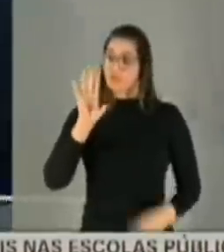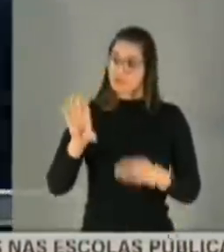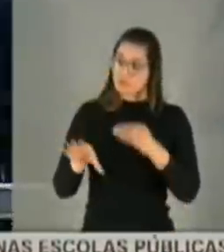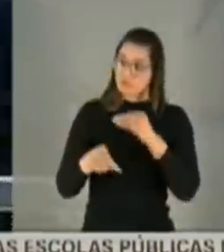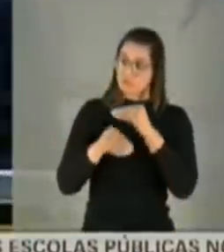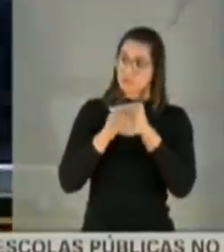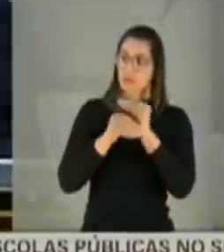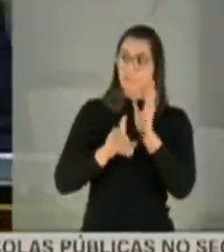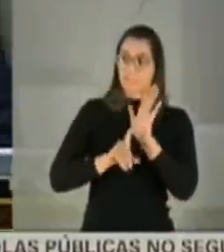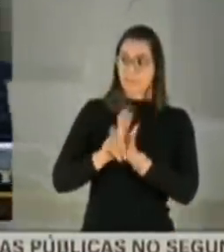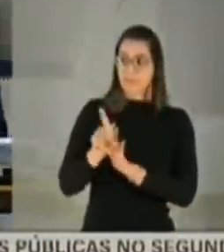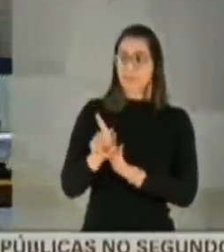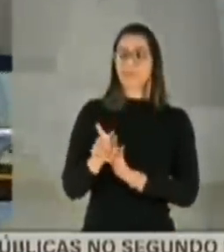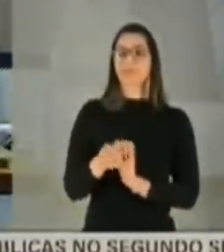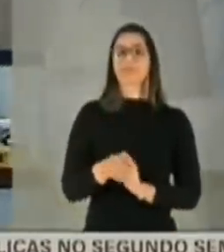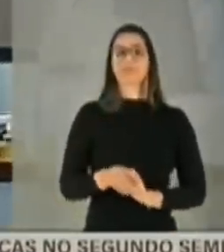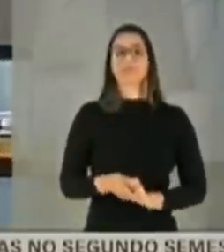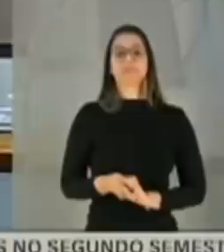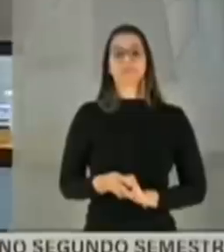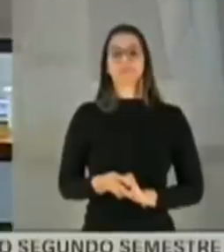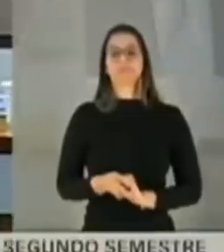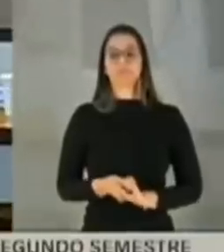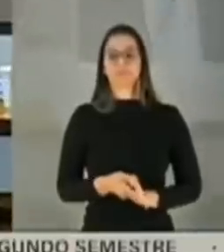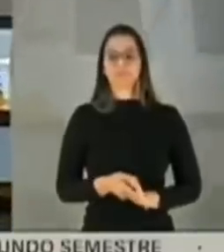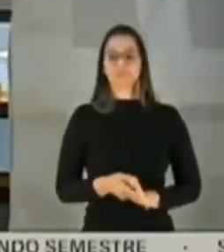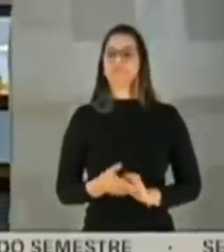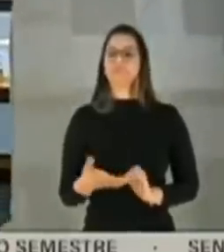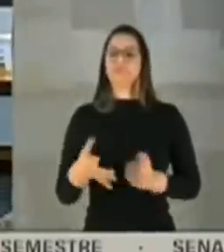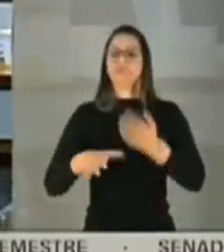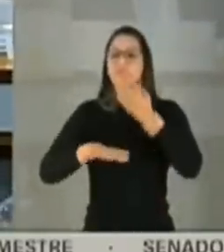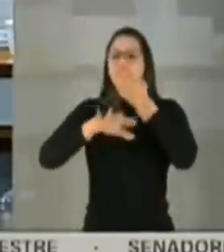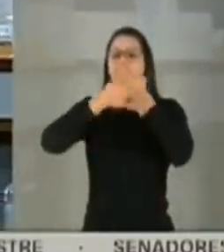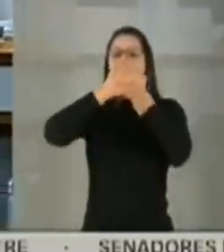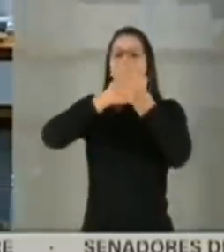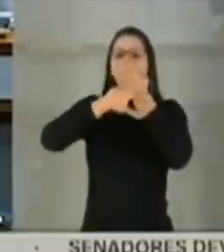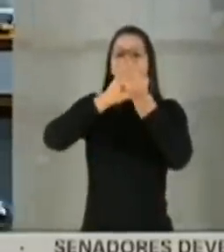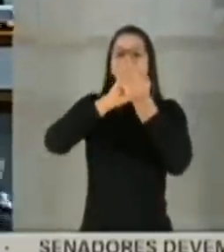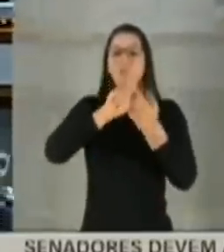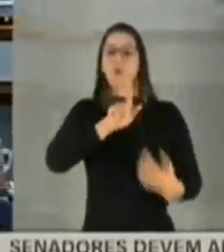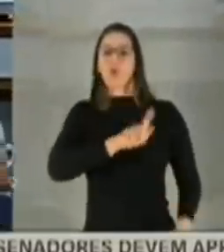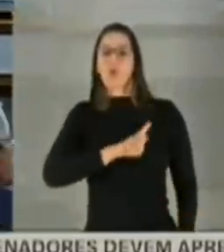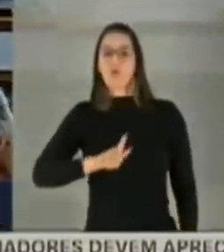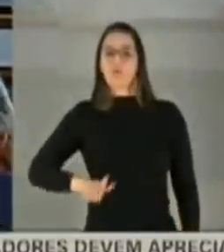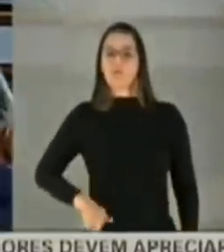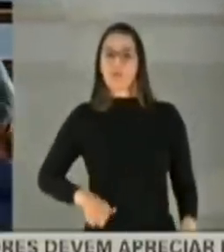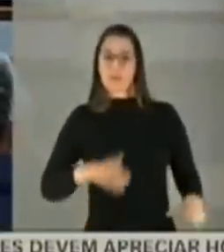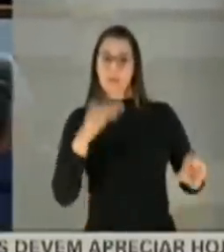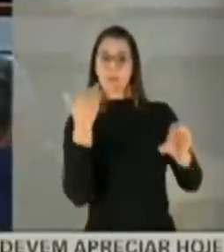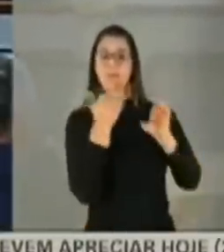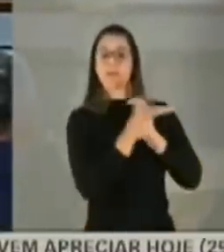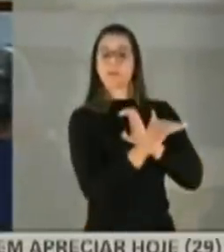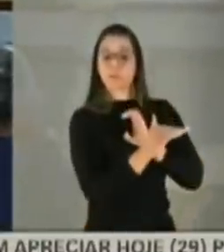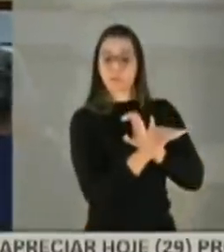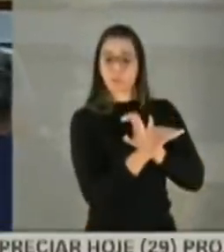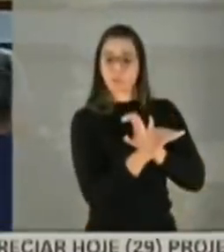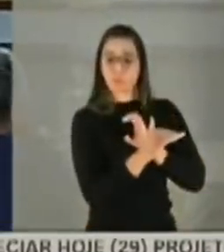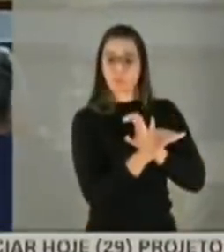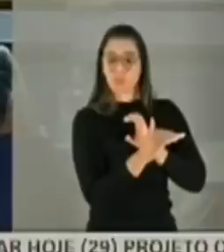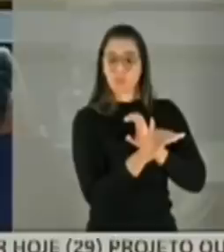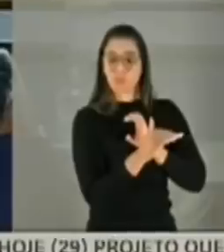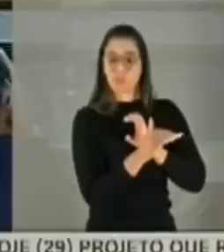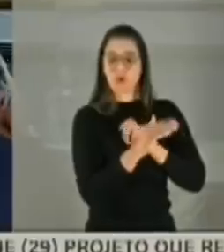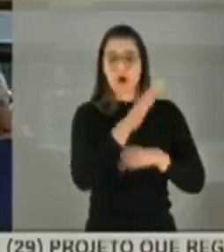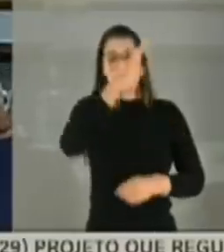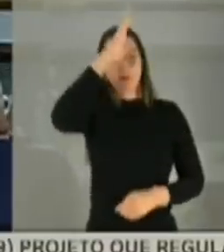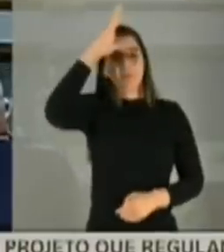as perguntas que a Vossa Excelência faz. E os respiradores que o governo federal mandou para o